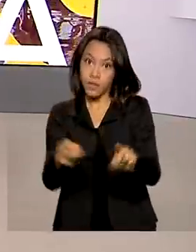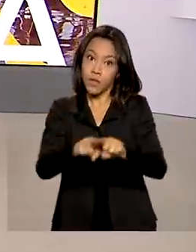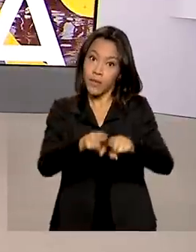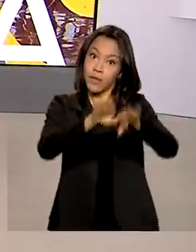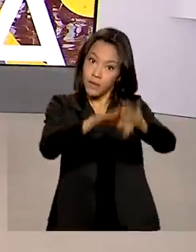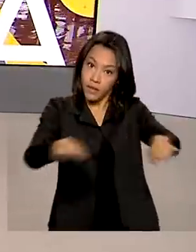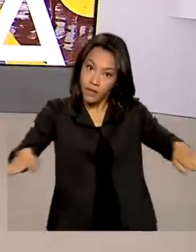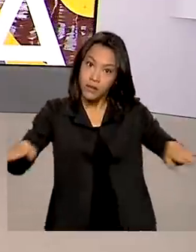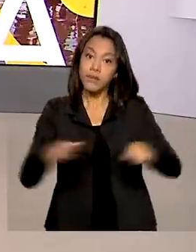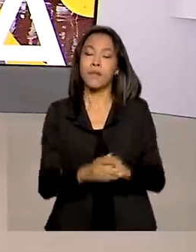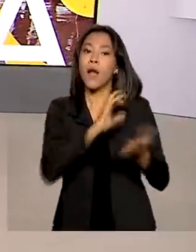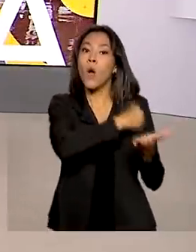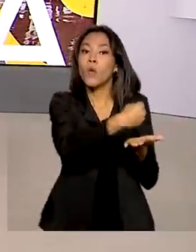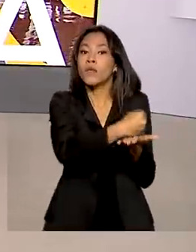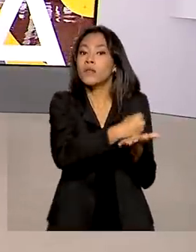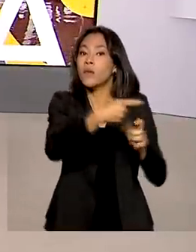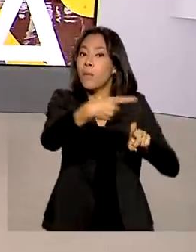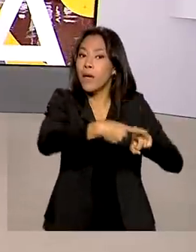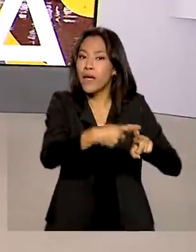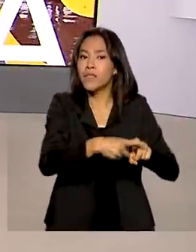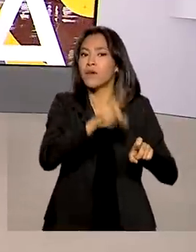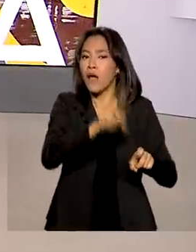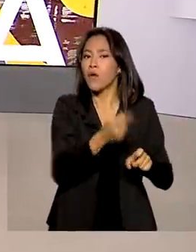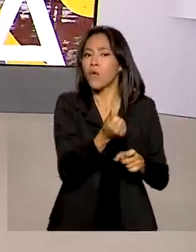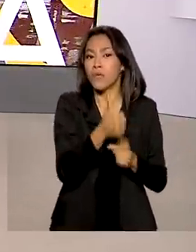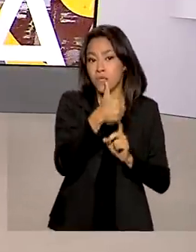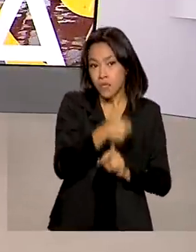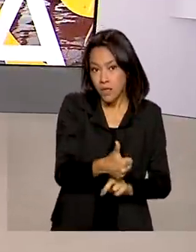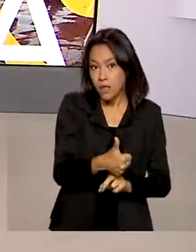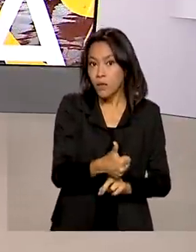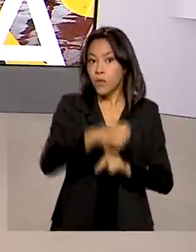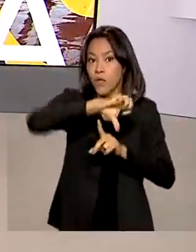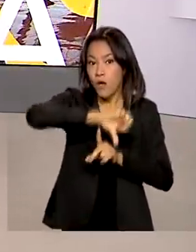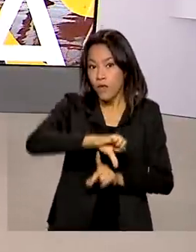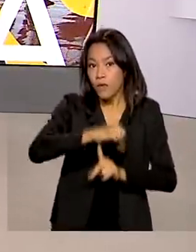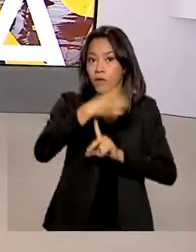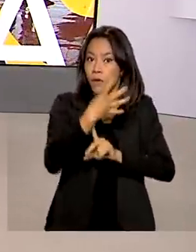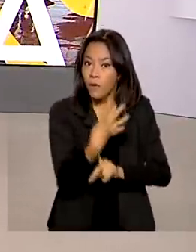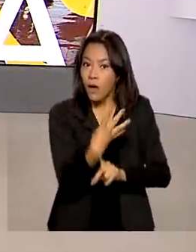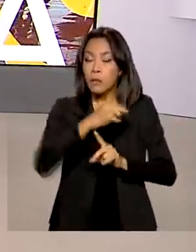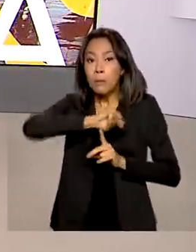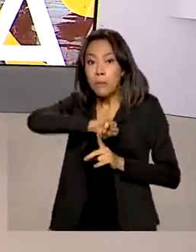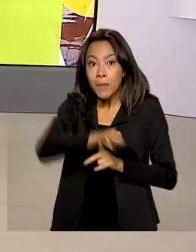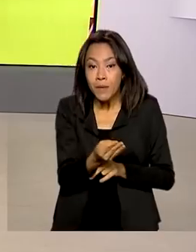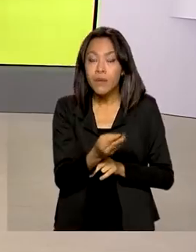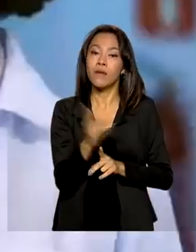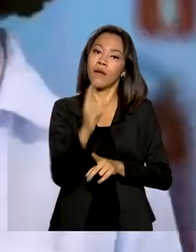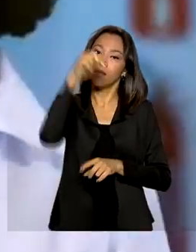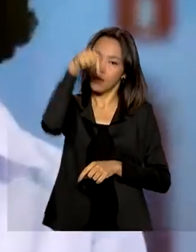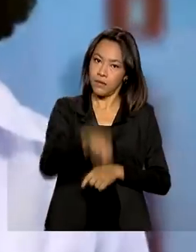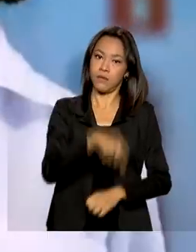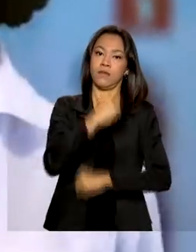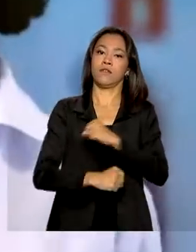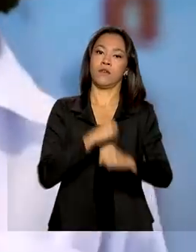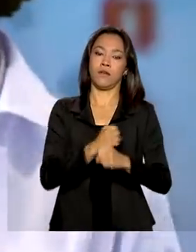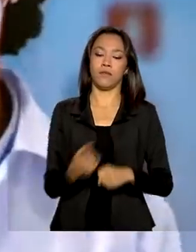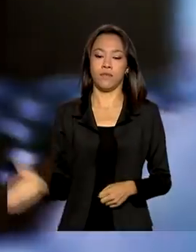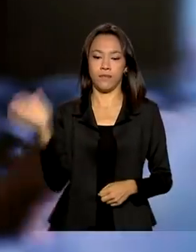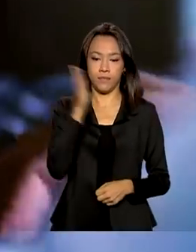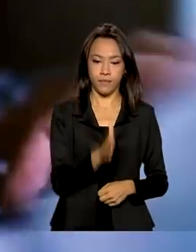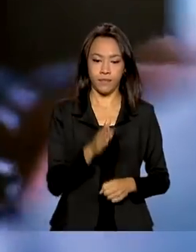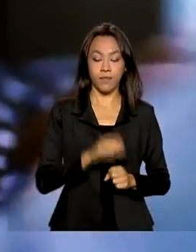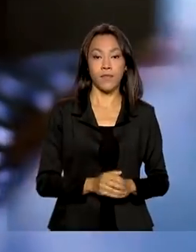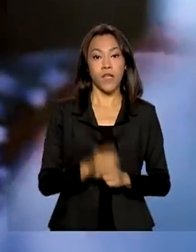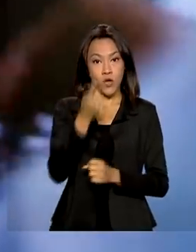para a contratação de médicos é de R 194 milhões neste ano. Por meio de